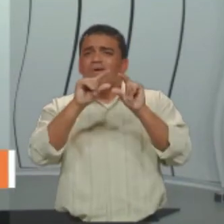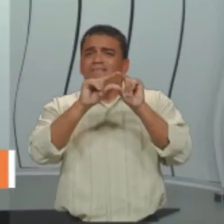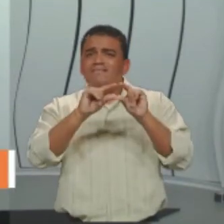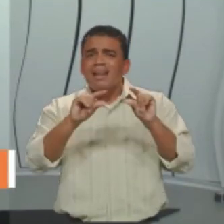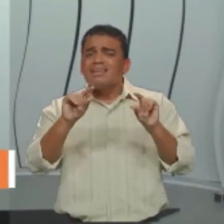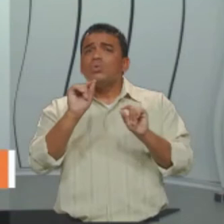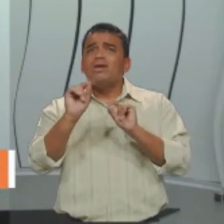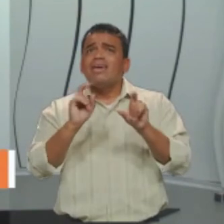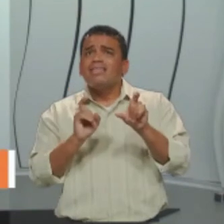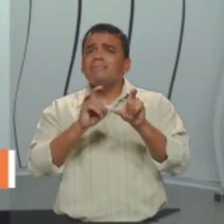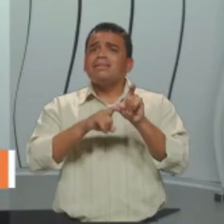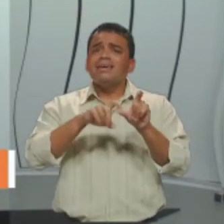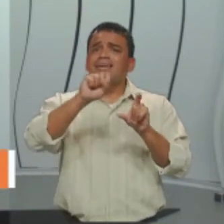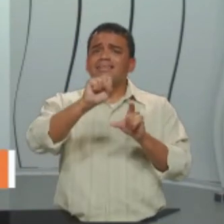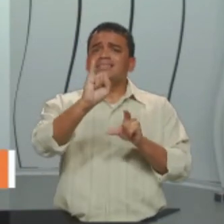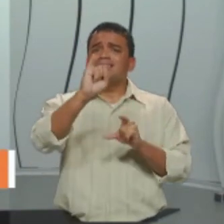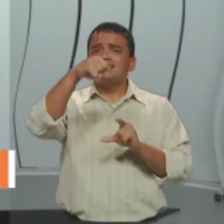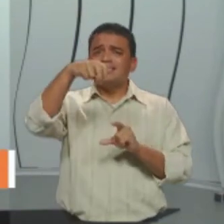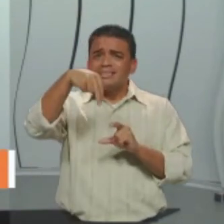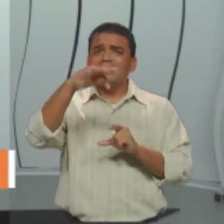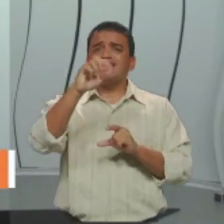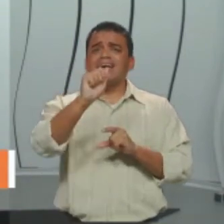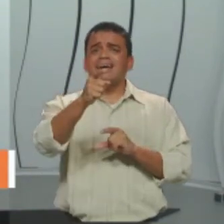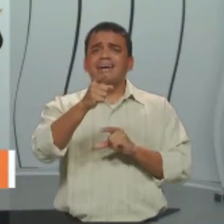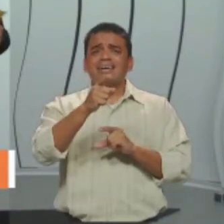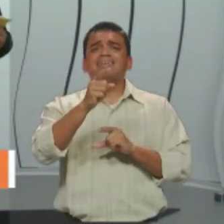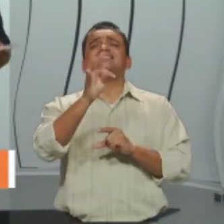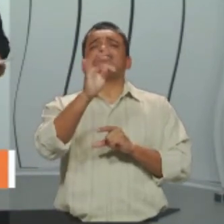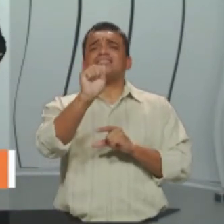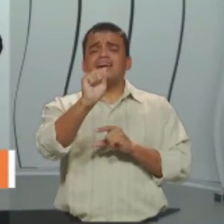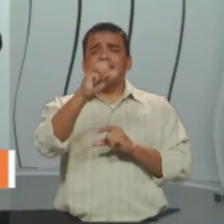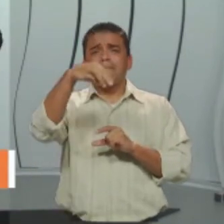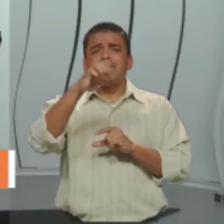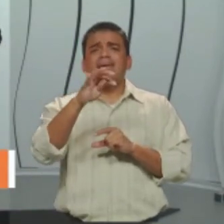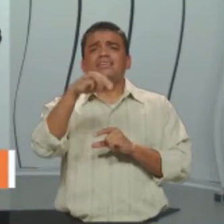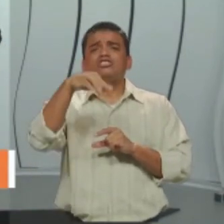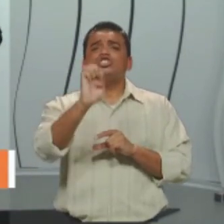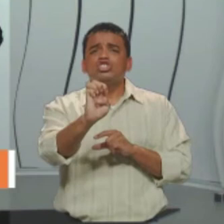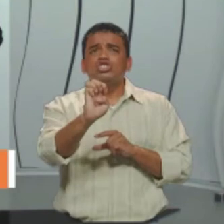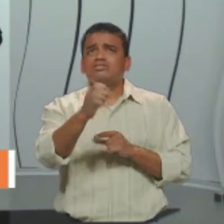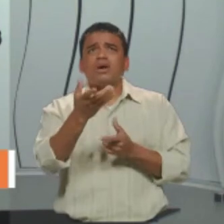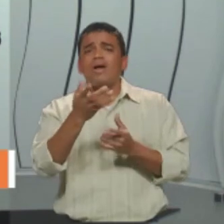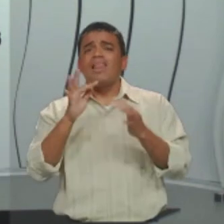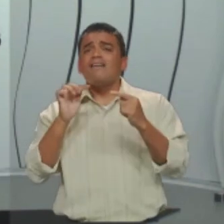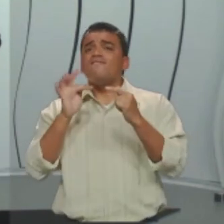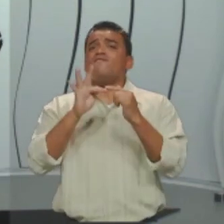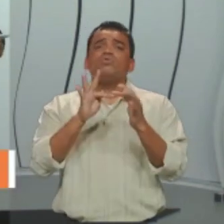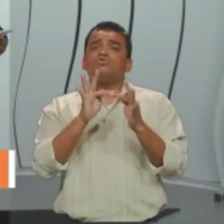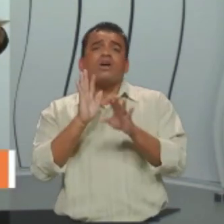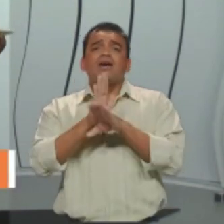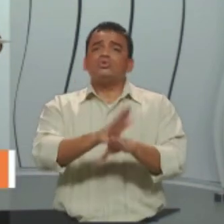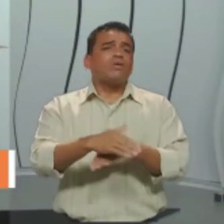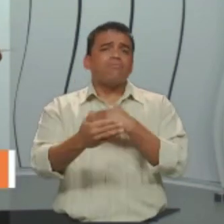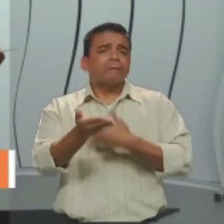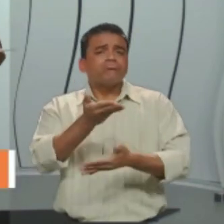que é depender sintaticamente? É uma oração cumprir a função de outra.